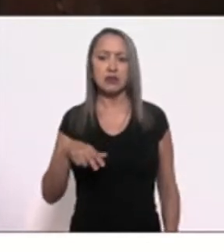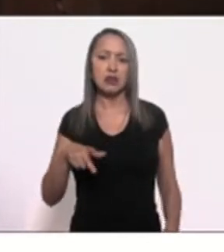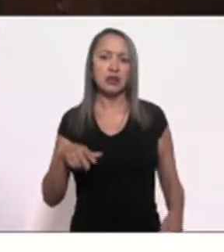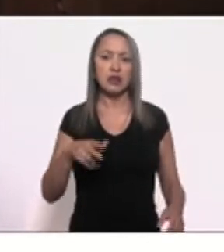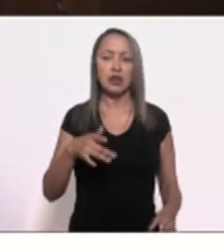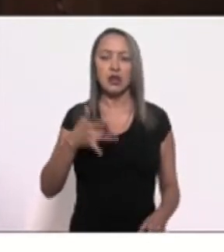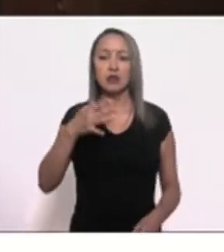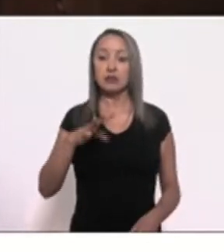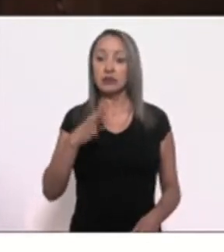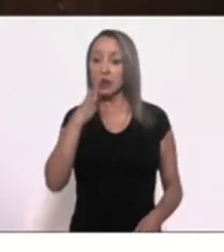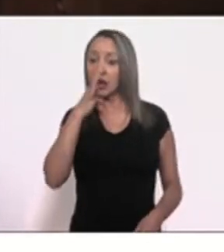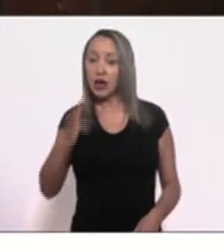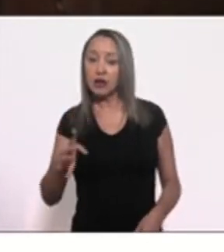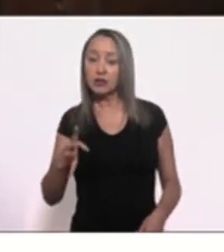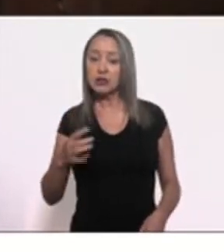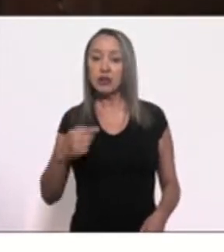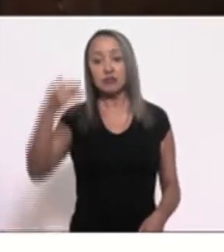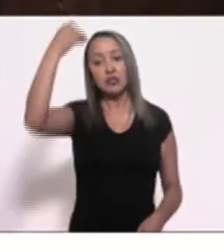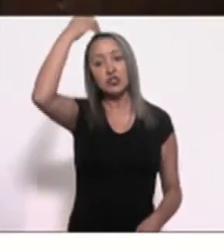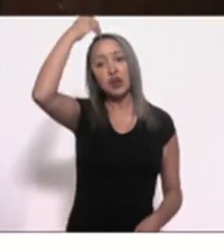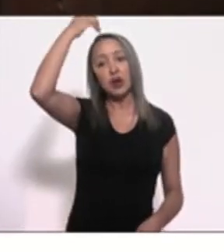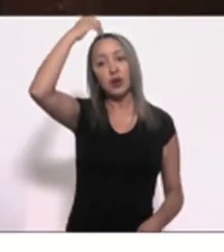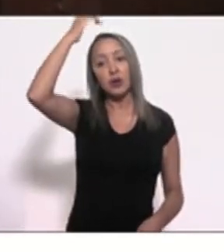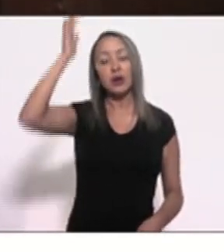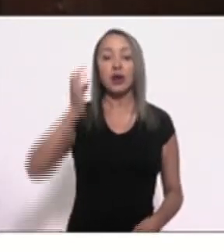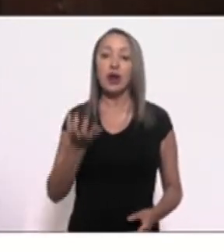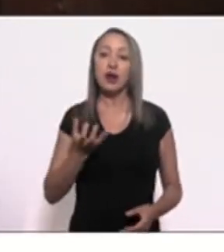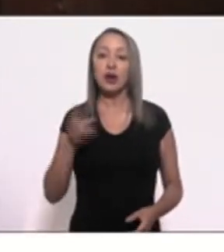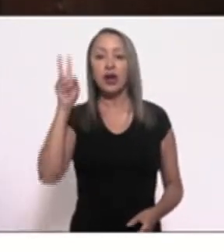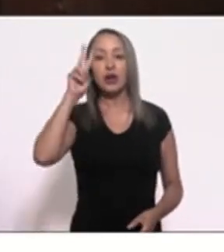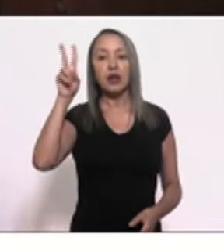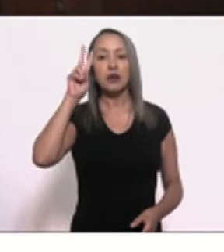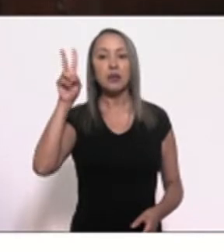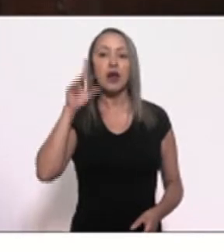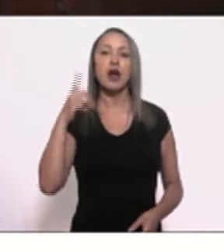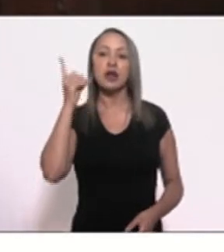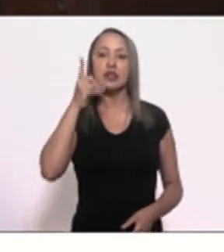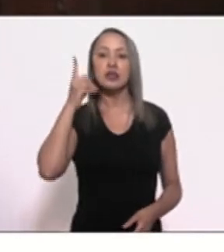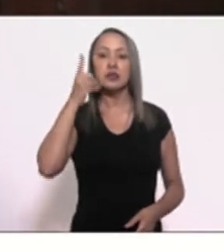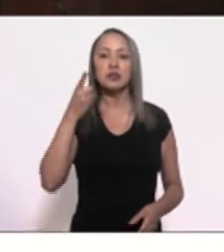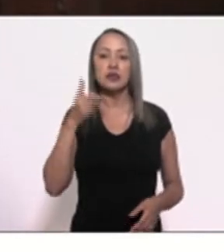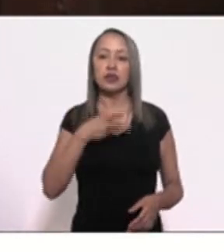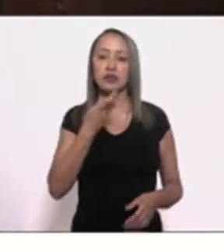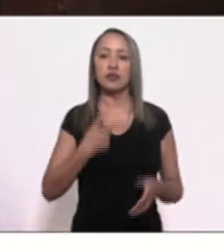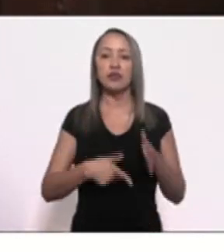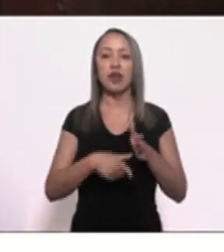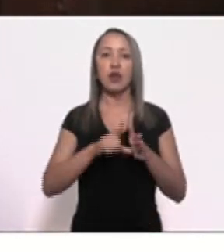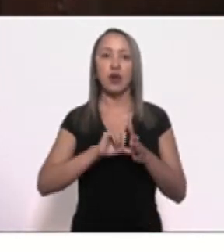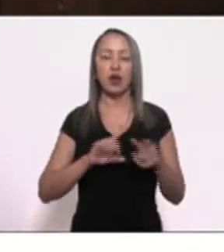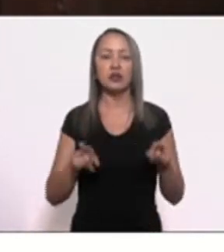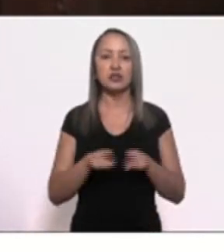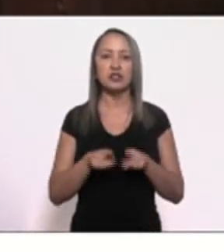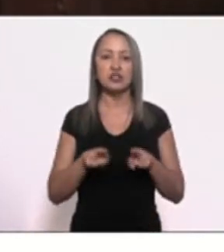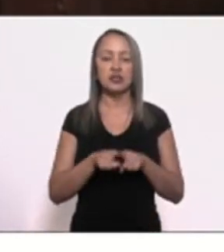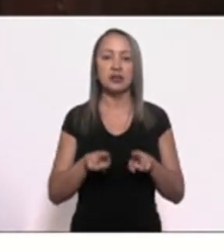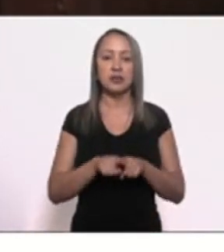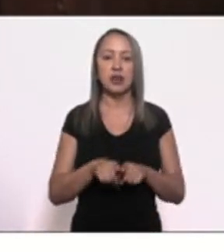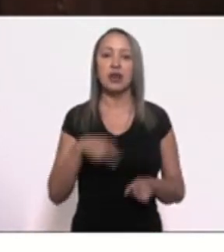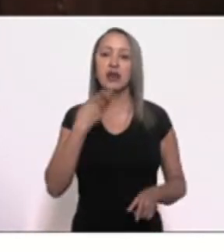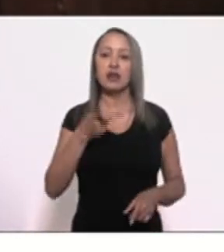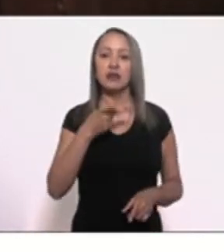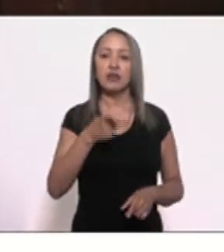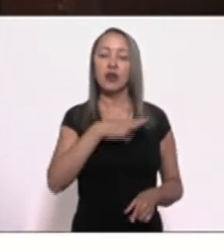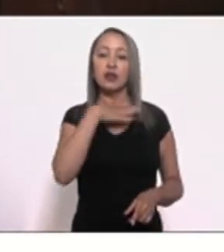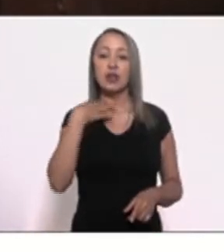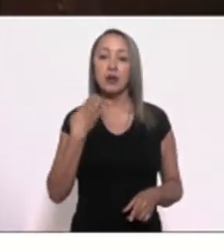a culpa. Eu queria lembrar a deputada que antecedeu, que falou sobre a morte da